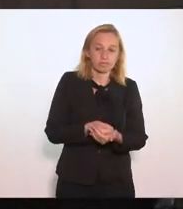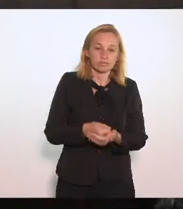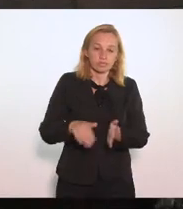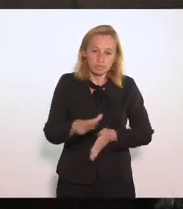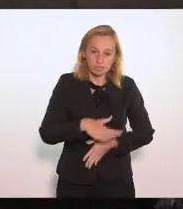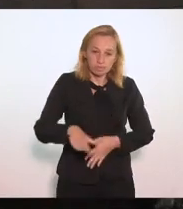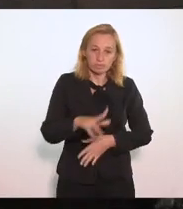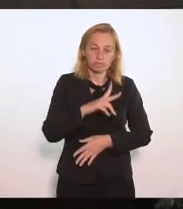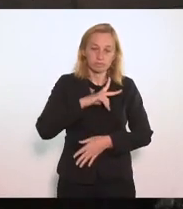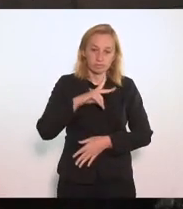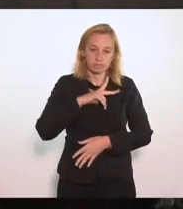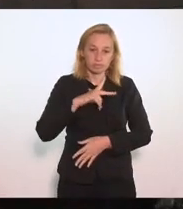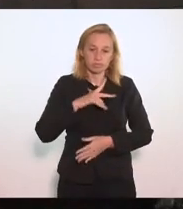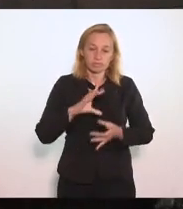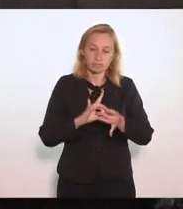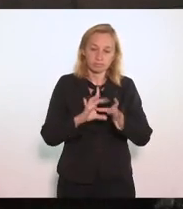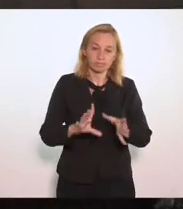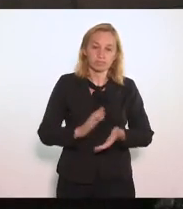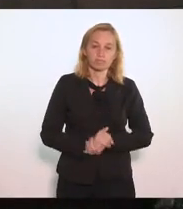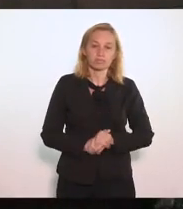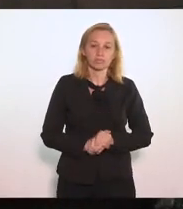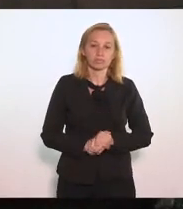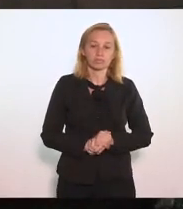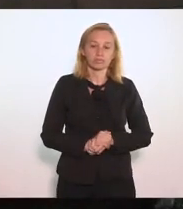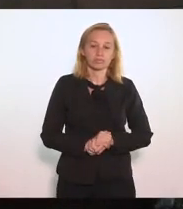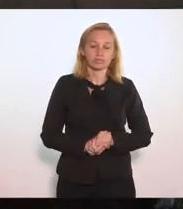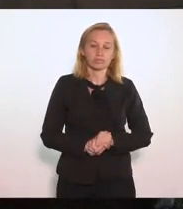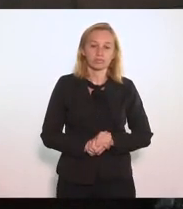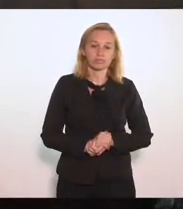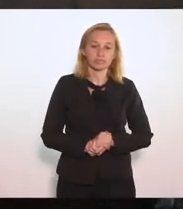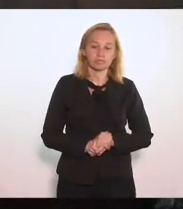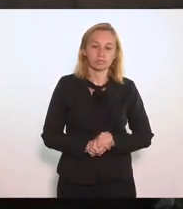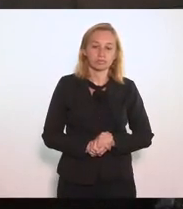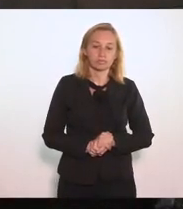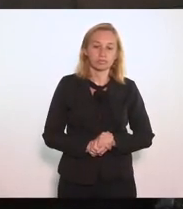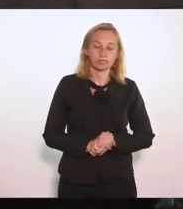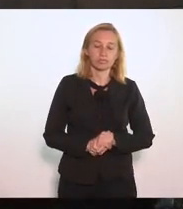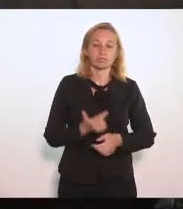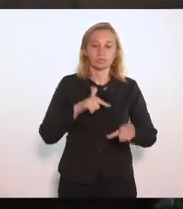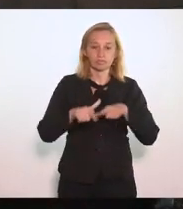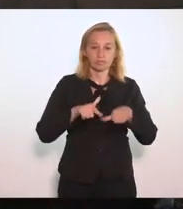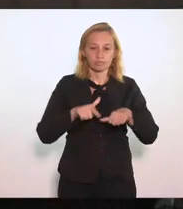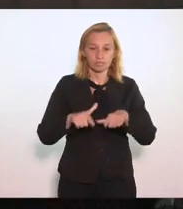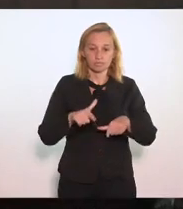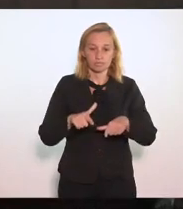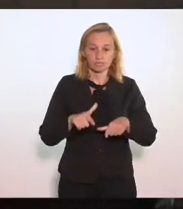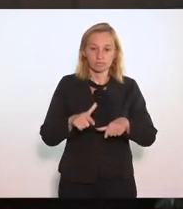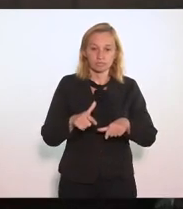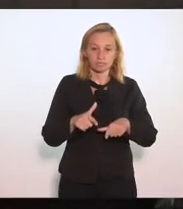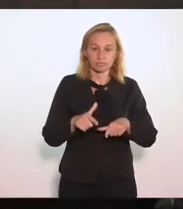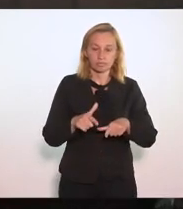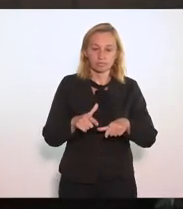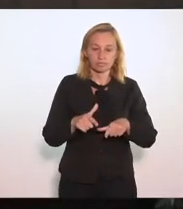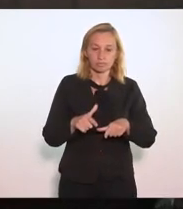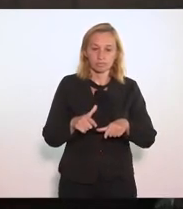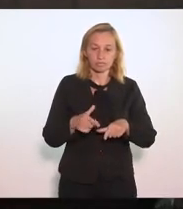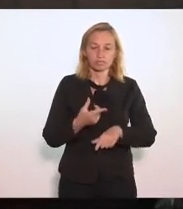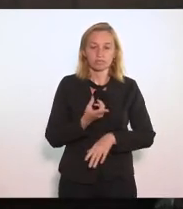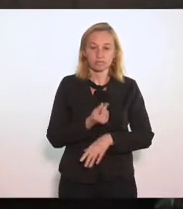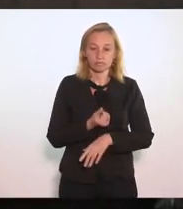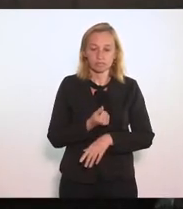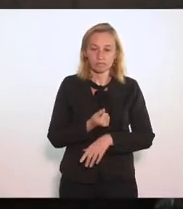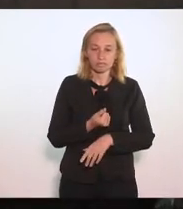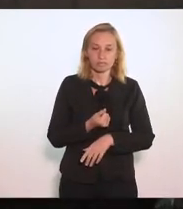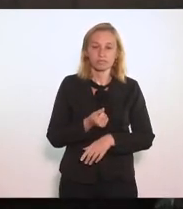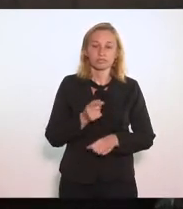E que vão permitir Uma geração De emprego E renda Nesse momento Difícil Que a gente vive No nosso